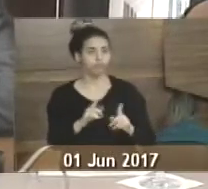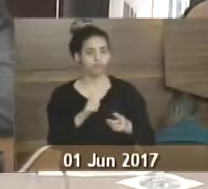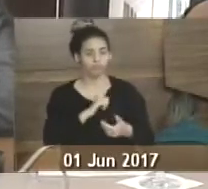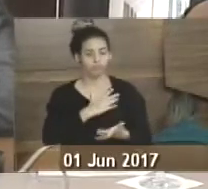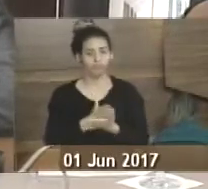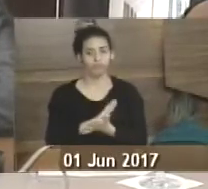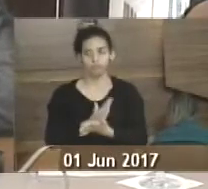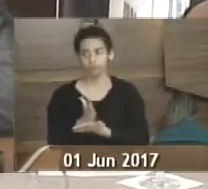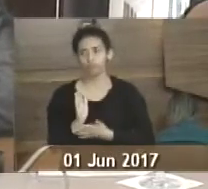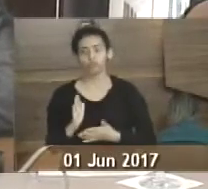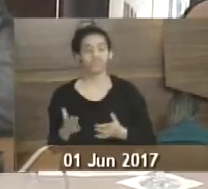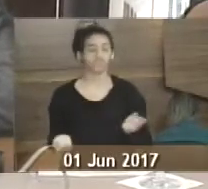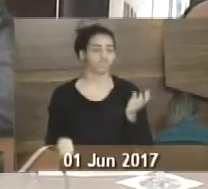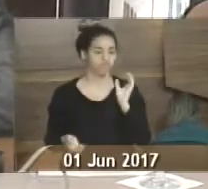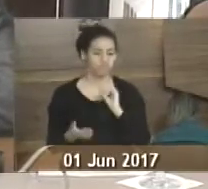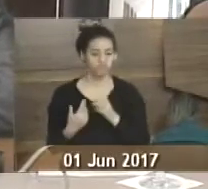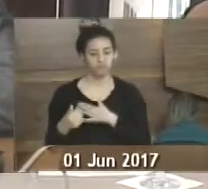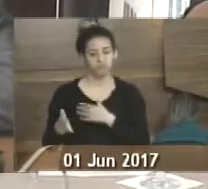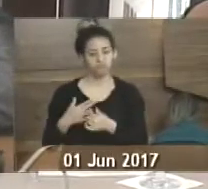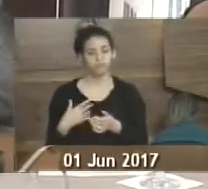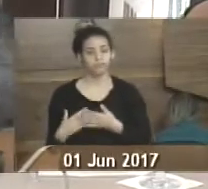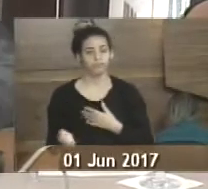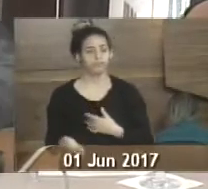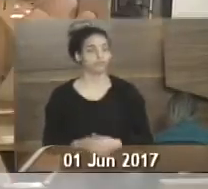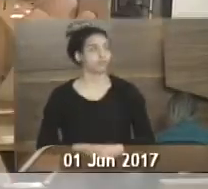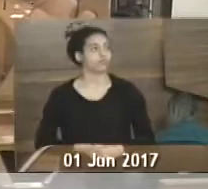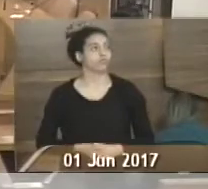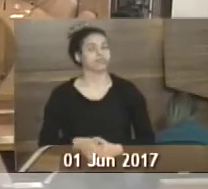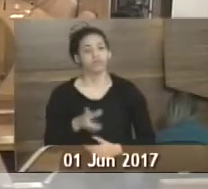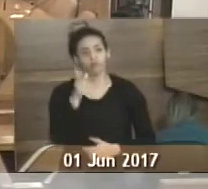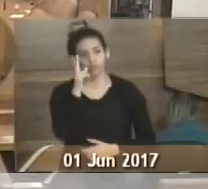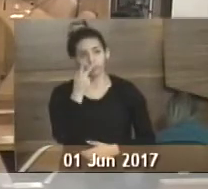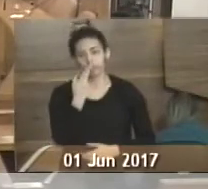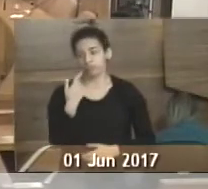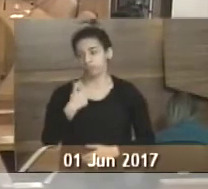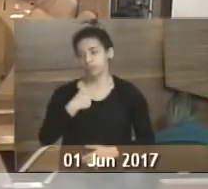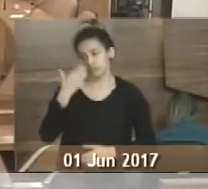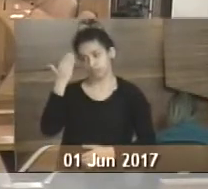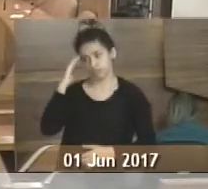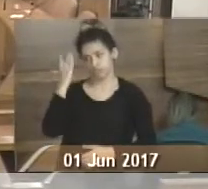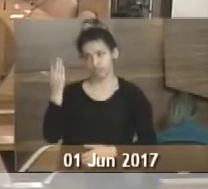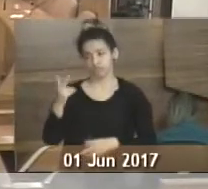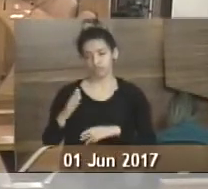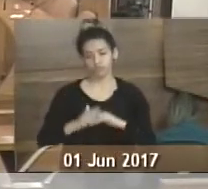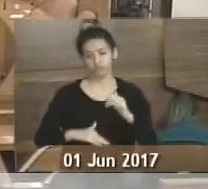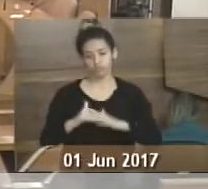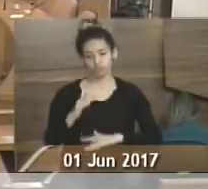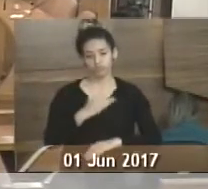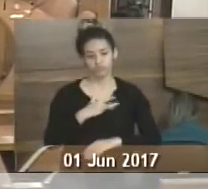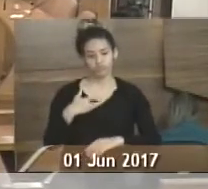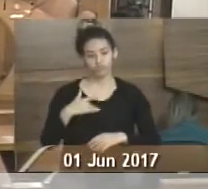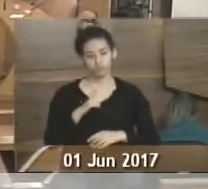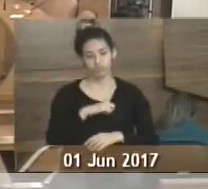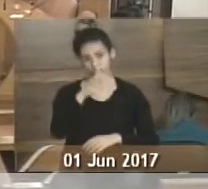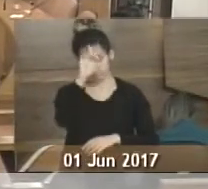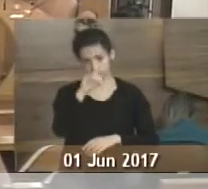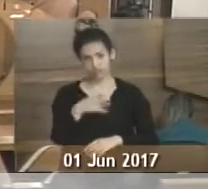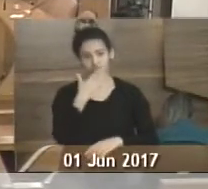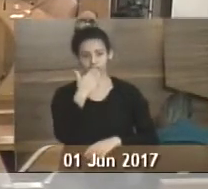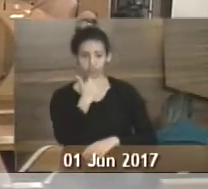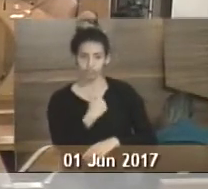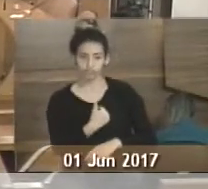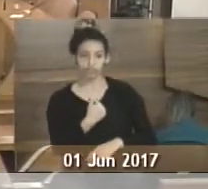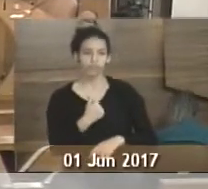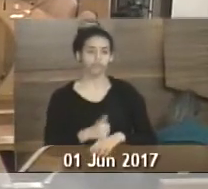alguns aí que deixam a desejar. Canindé, eu entendo que, assim, o profissional de saúde, ele tem direito, sim, de se